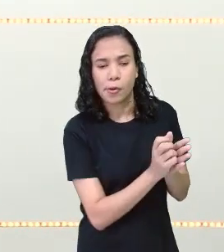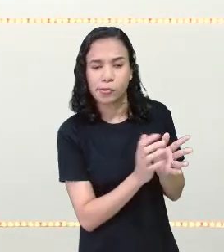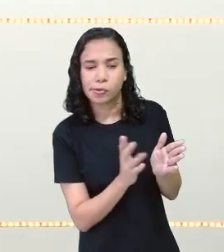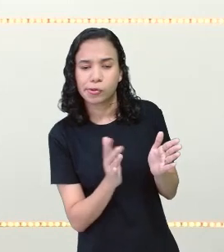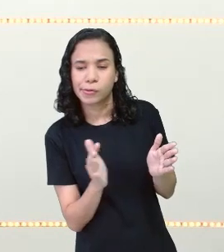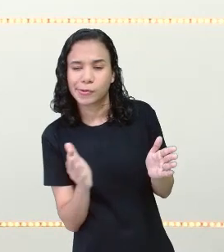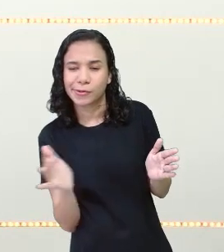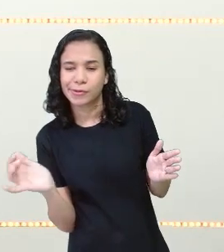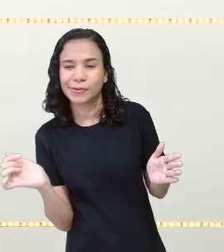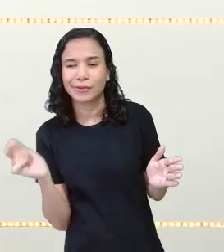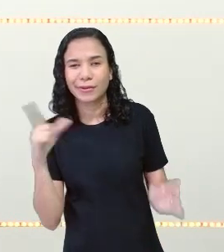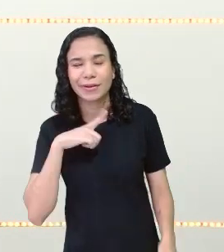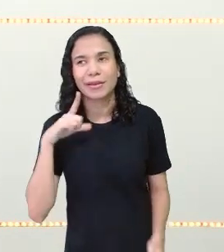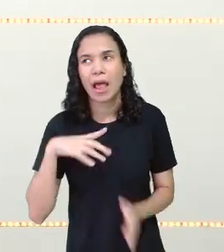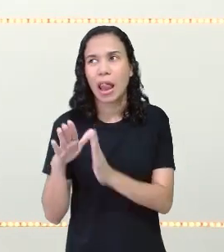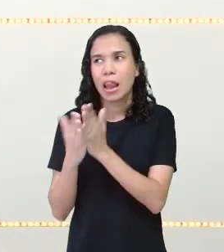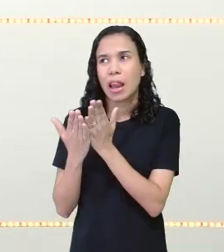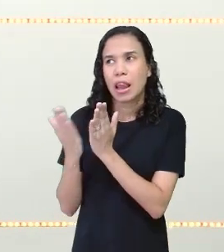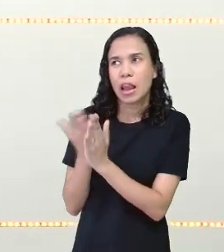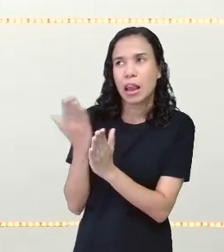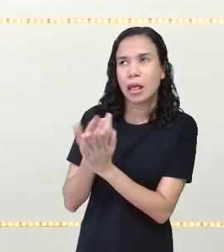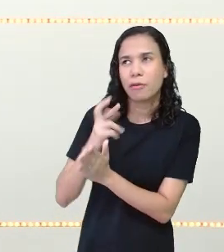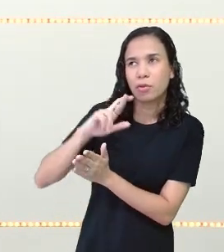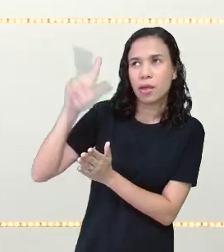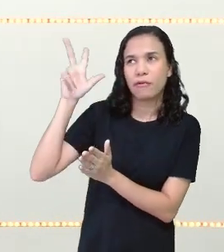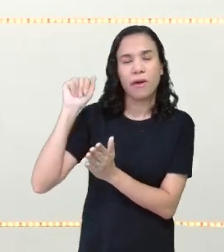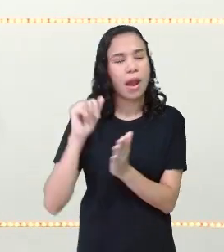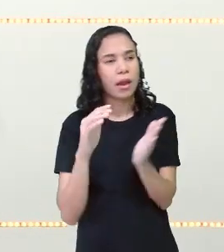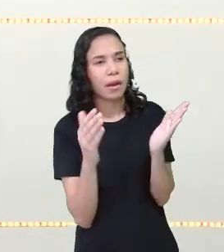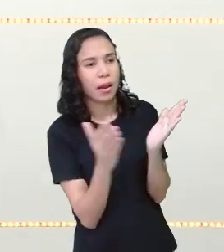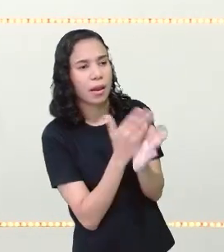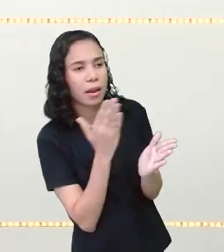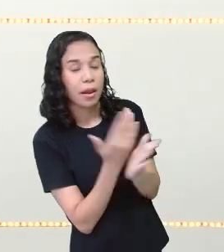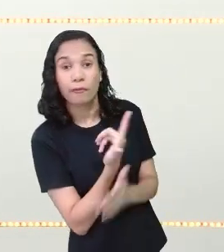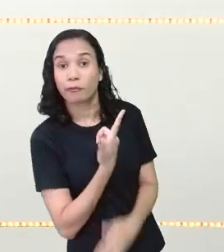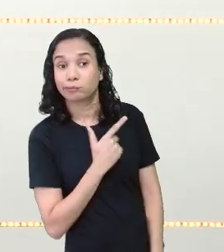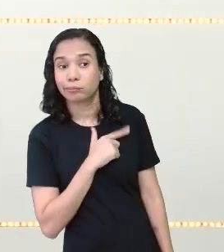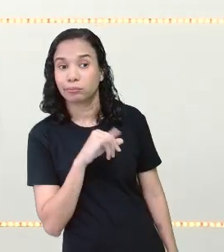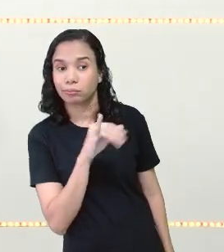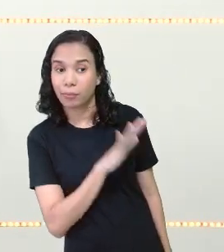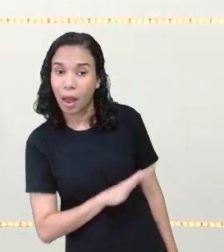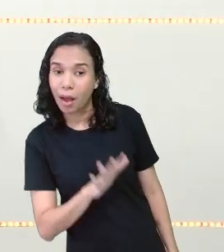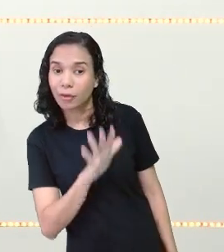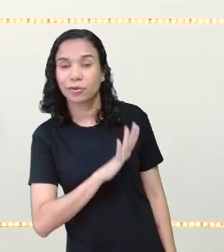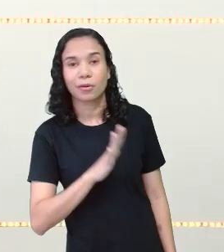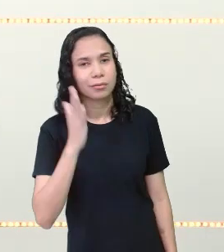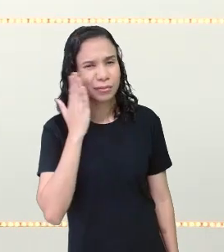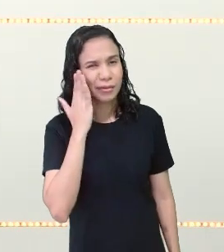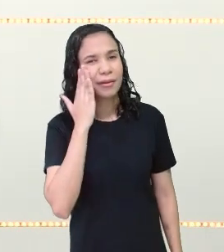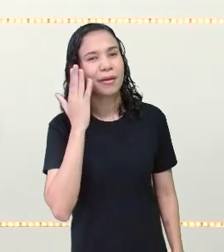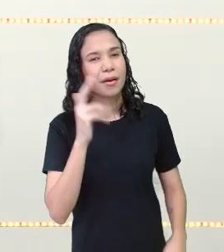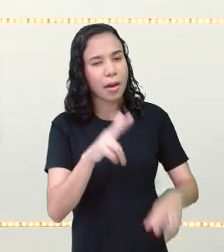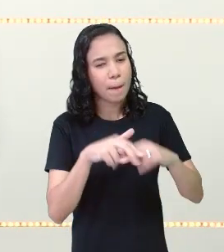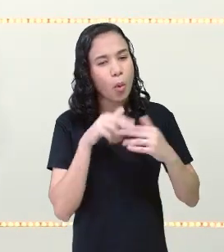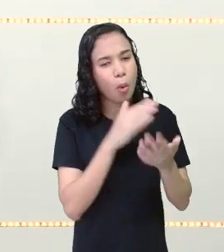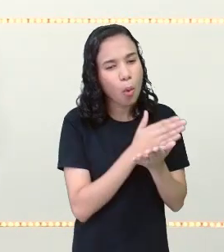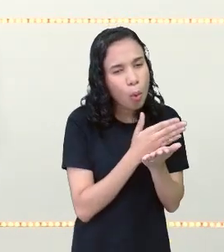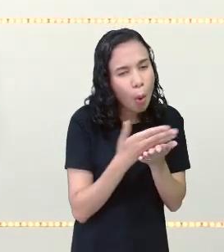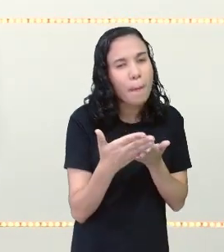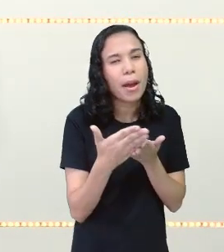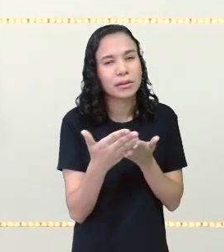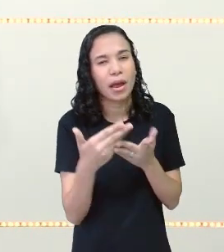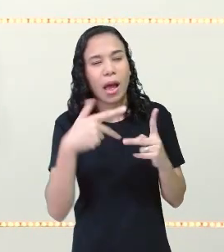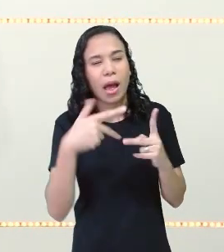você vai pegando um outro livro, vai pegando livros que não tenham tantas imagens, entenderam? Mas começa pelo gibi.